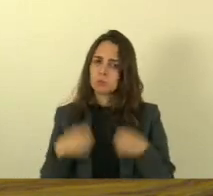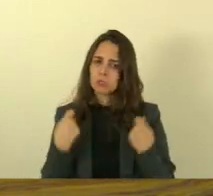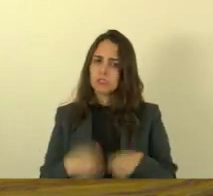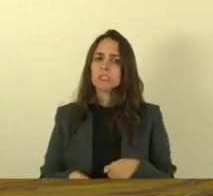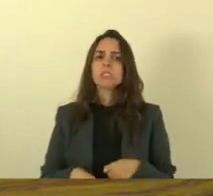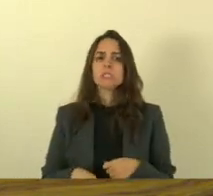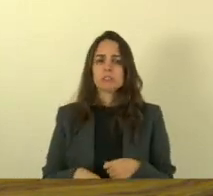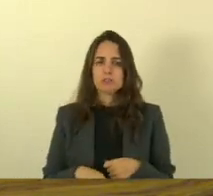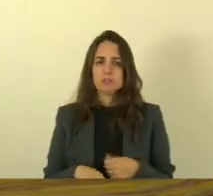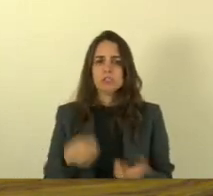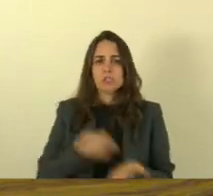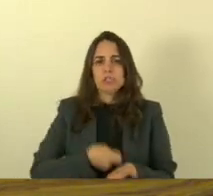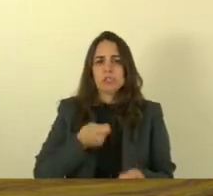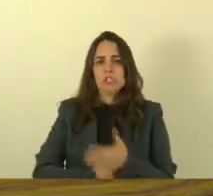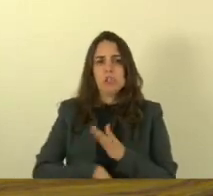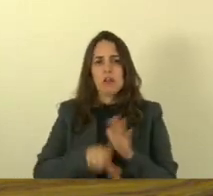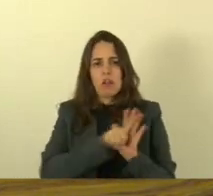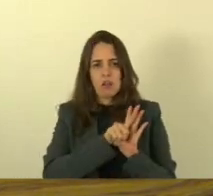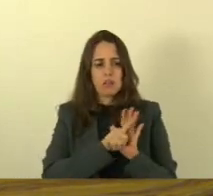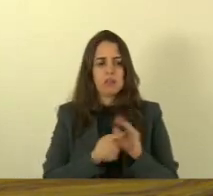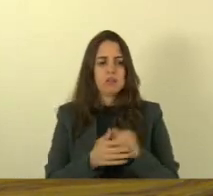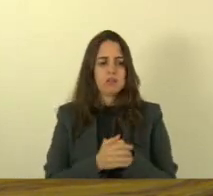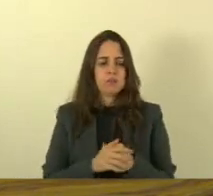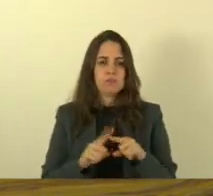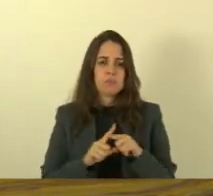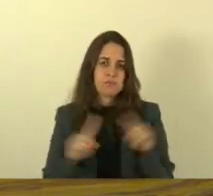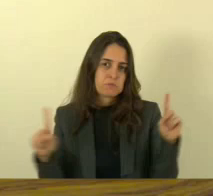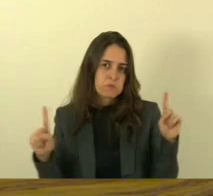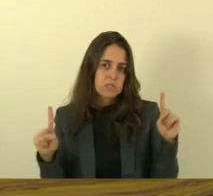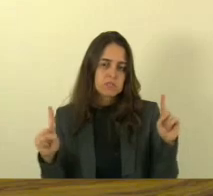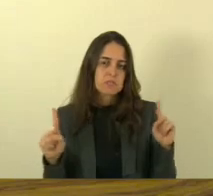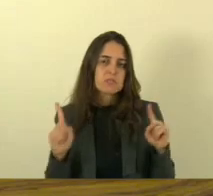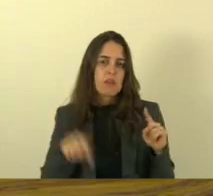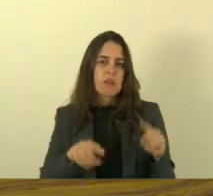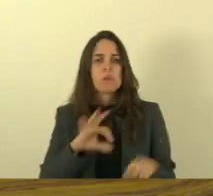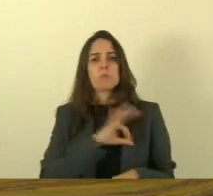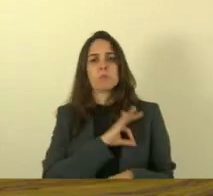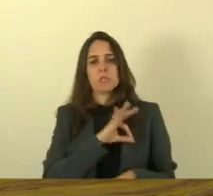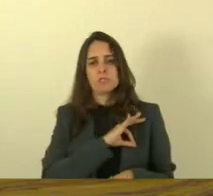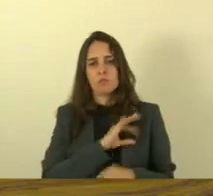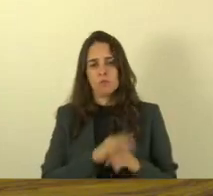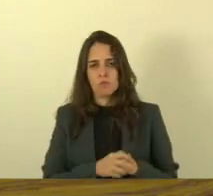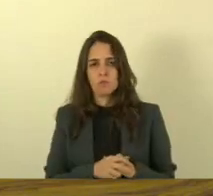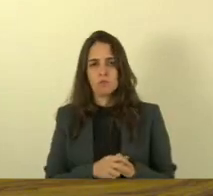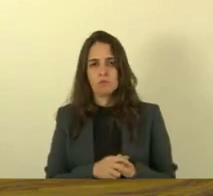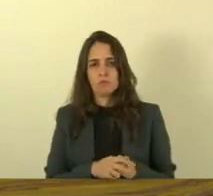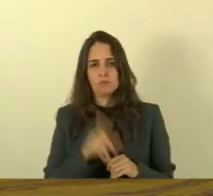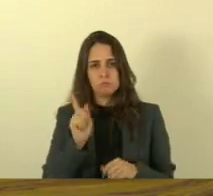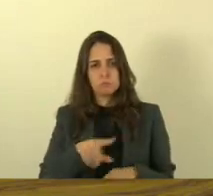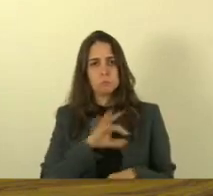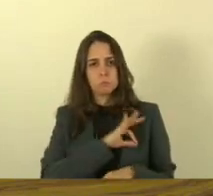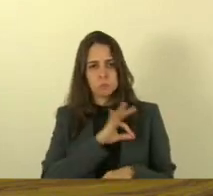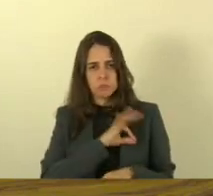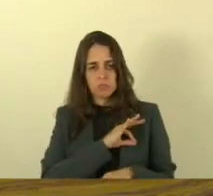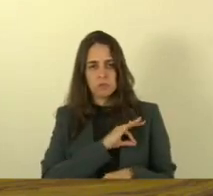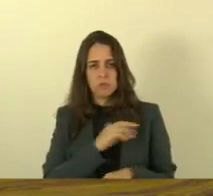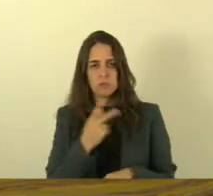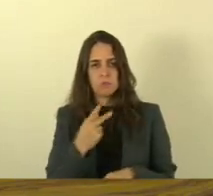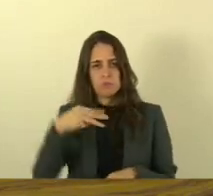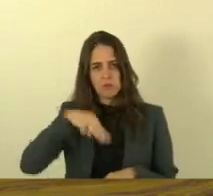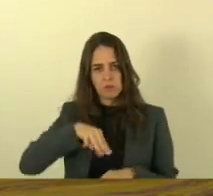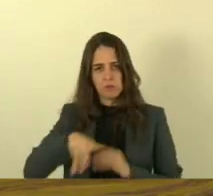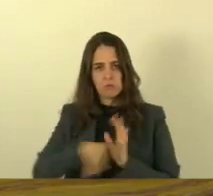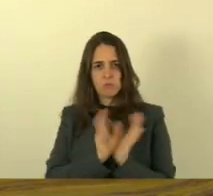punido com os rigores da lei infelizmente é um policial é um policial militar de nossa